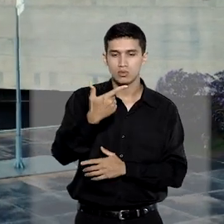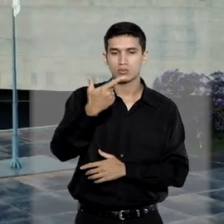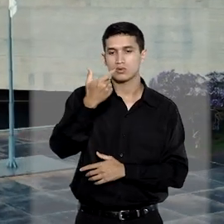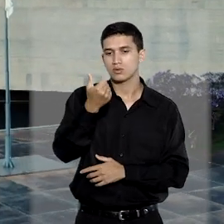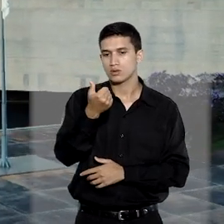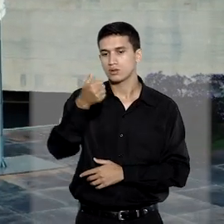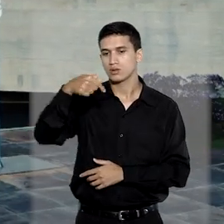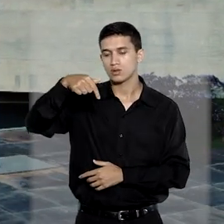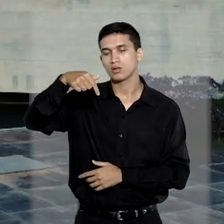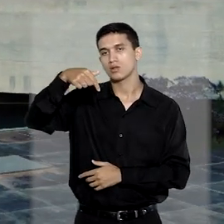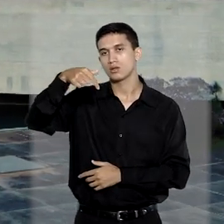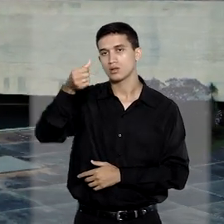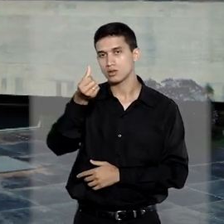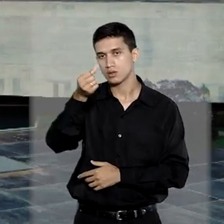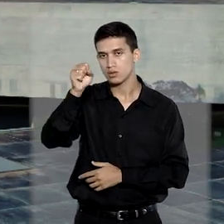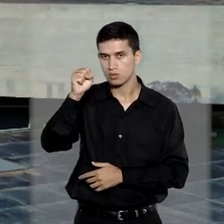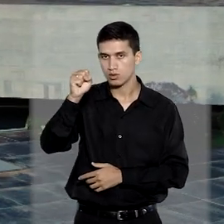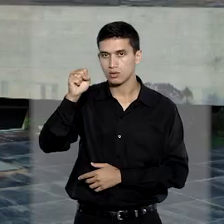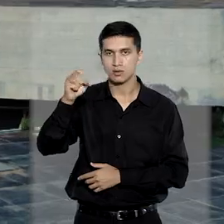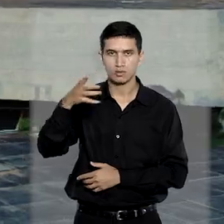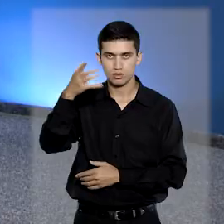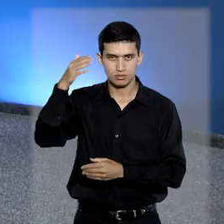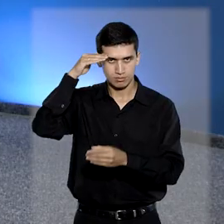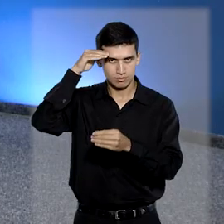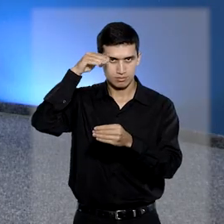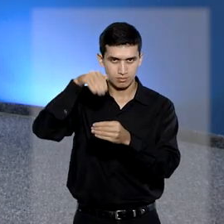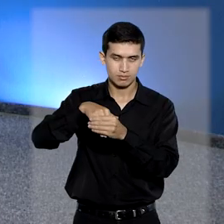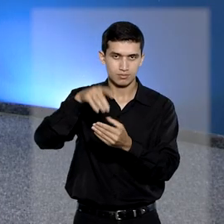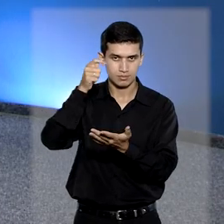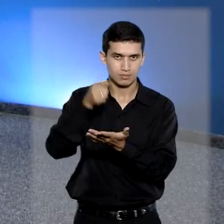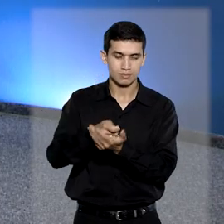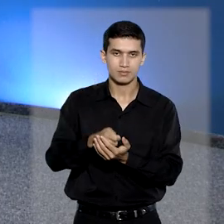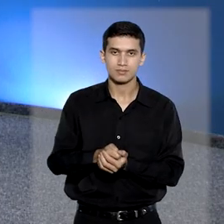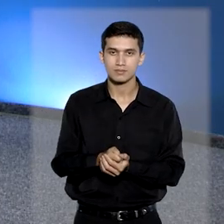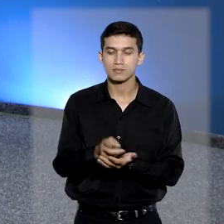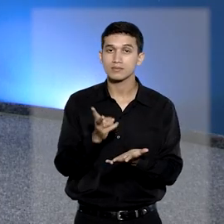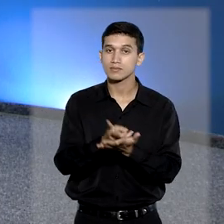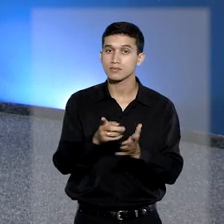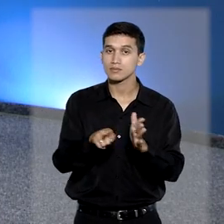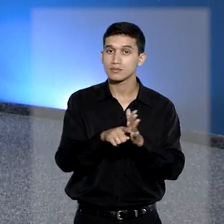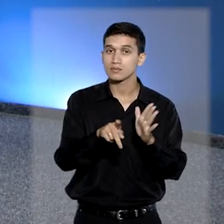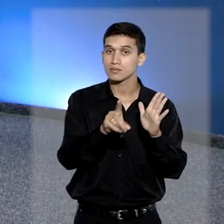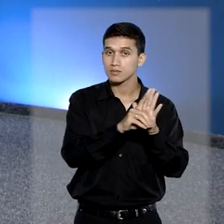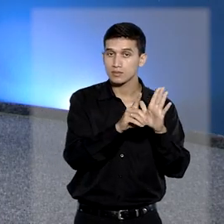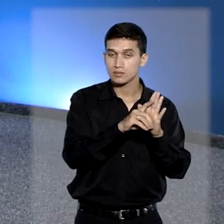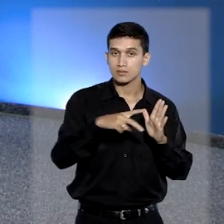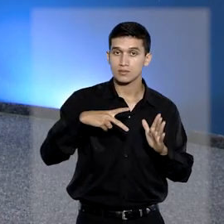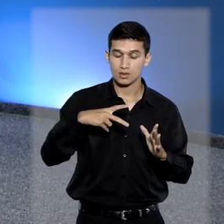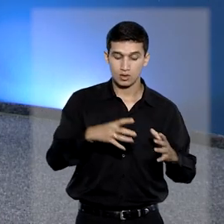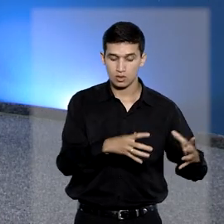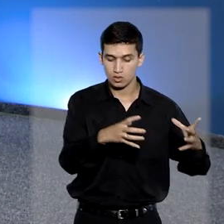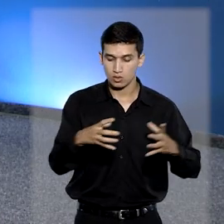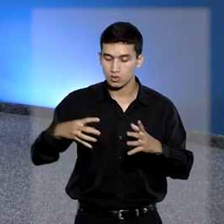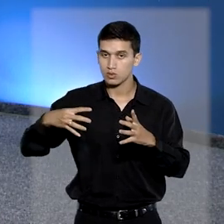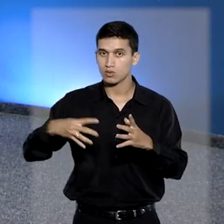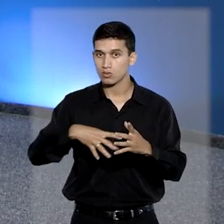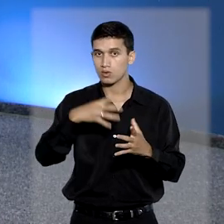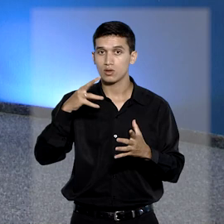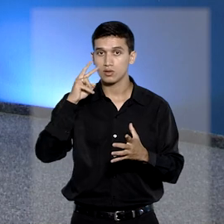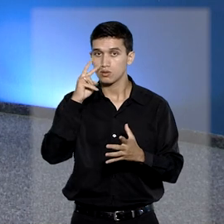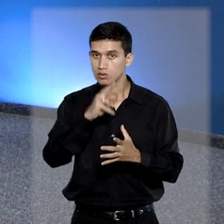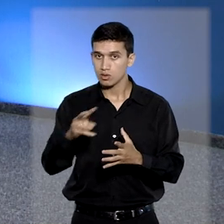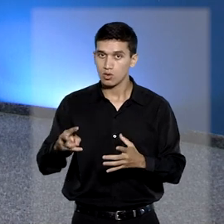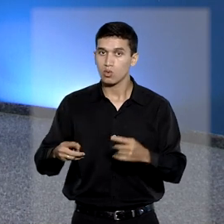.168 decisões monocráticas. Seguindo com o direito privado, a quarta turma definiu a